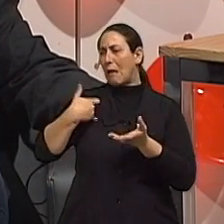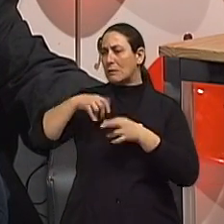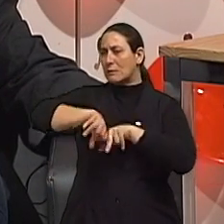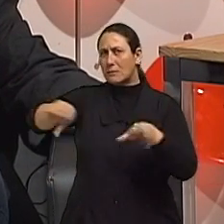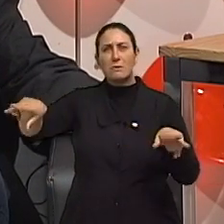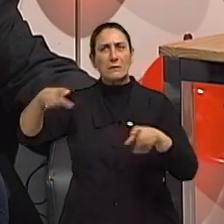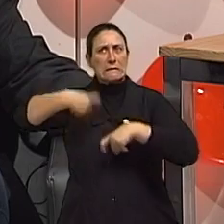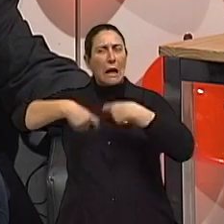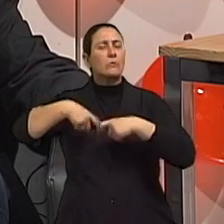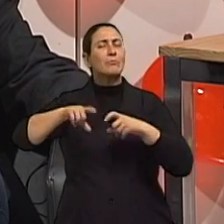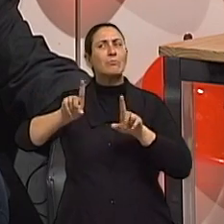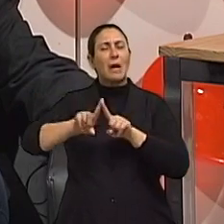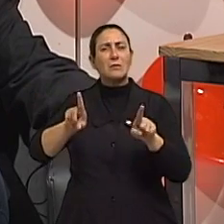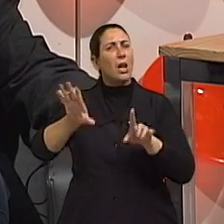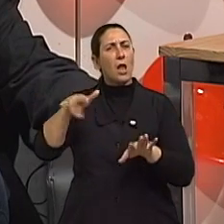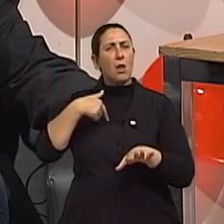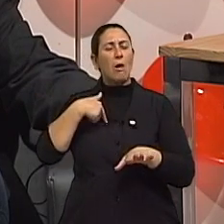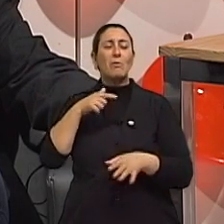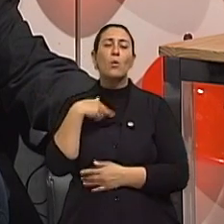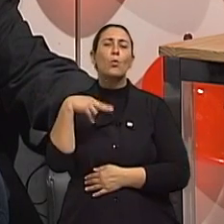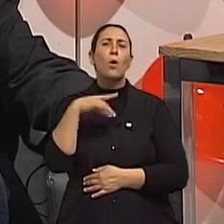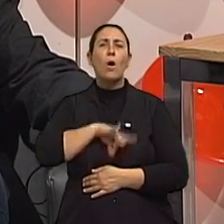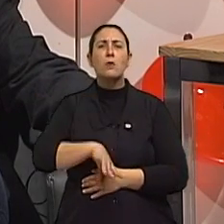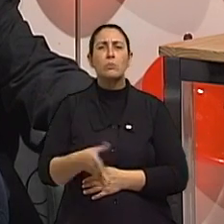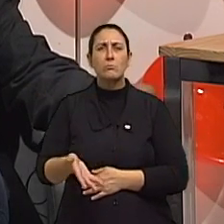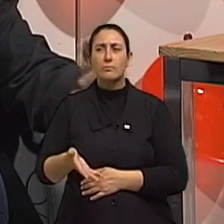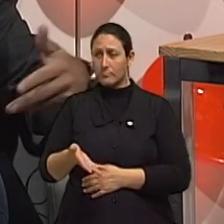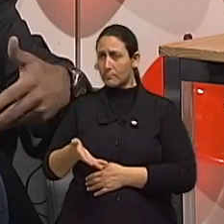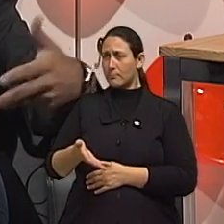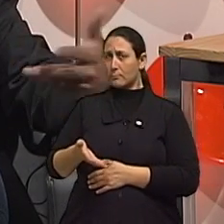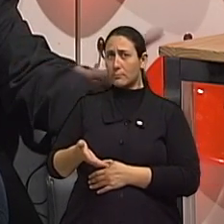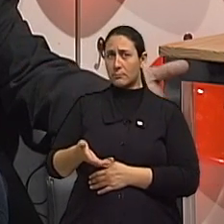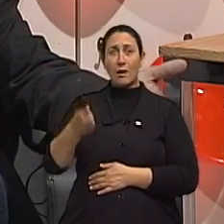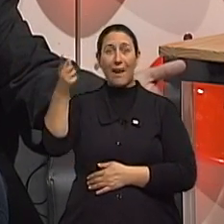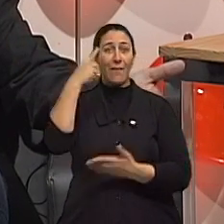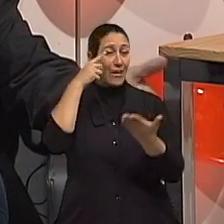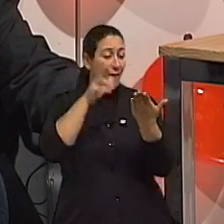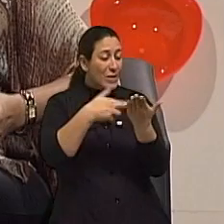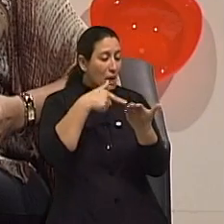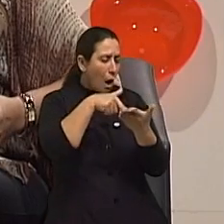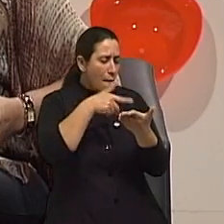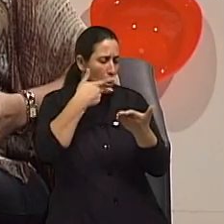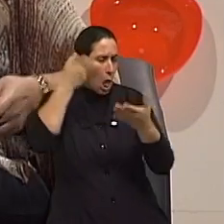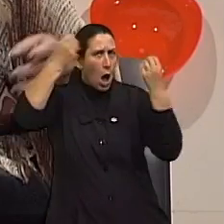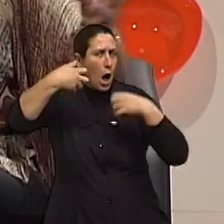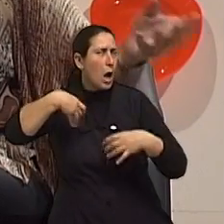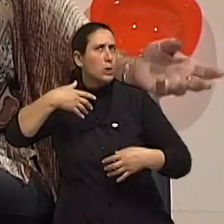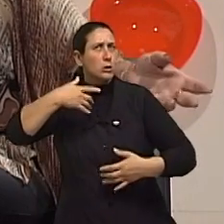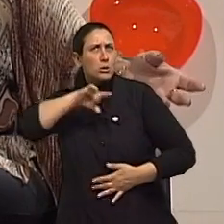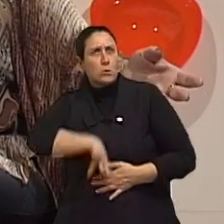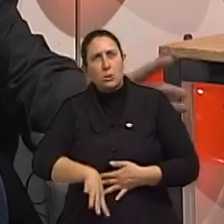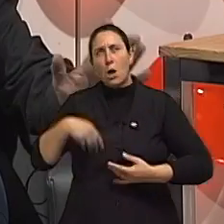na verdade, eu não tive orgasmo, e aí tu vai ver, ela teve orgasmo, ela não teve, como foi da revista, uma revista estava...